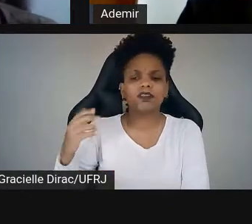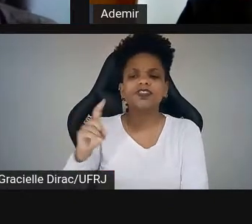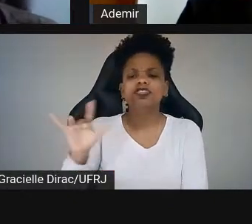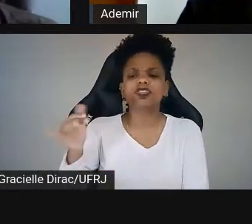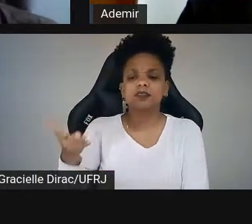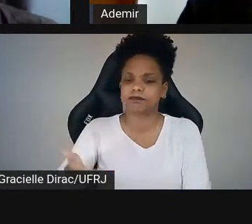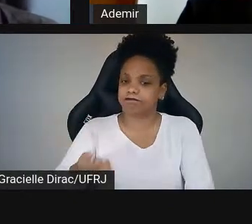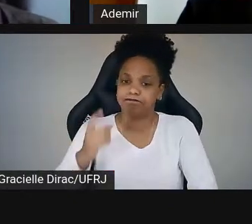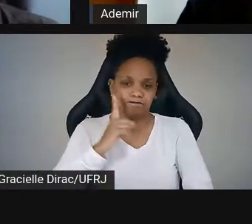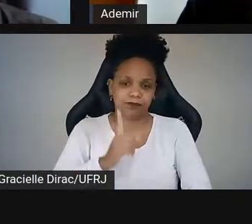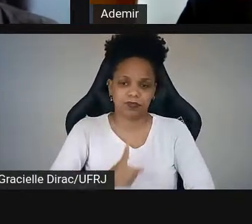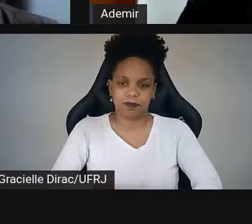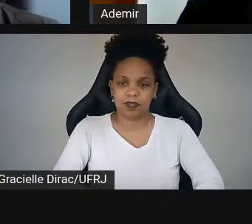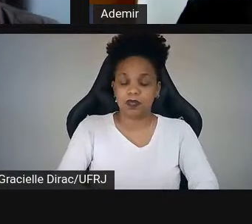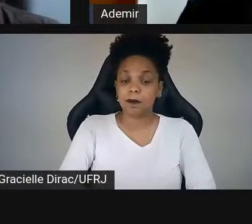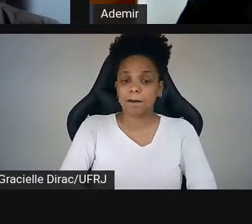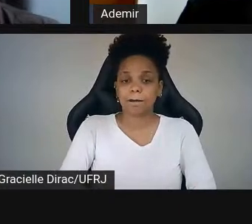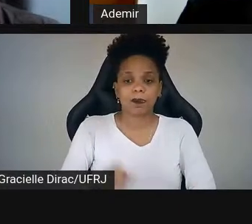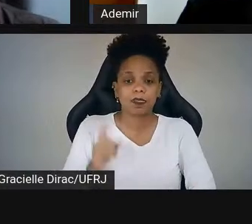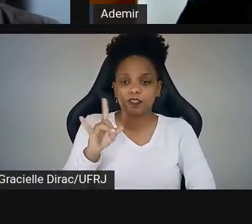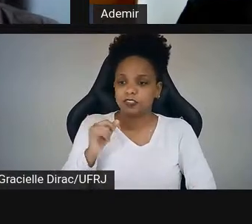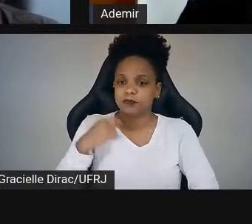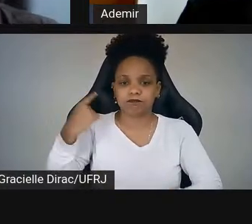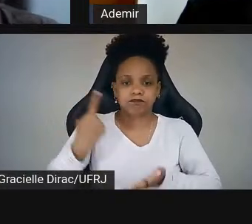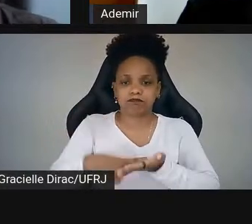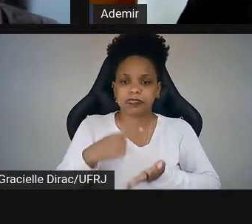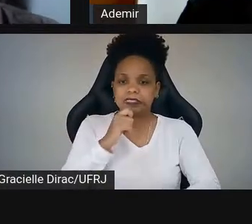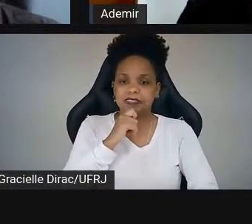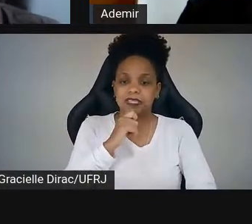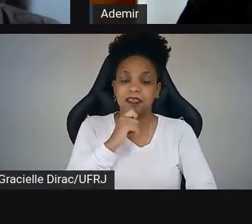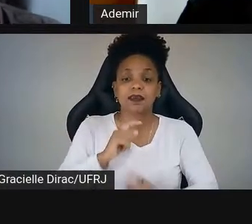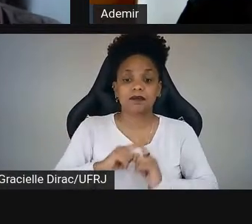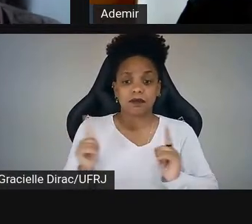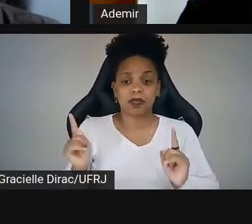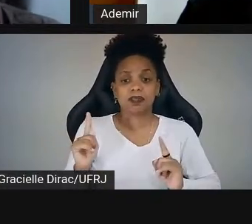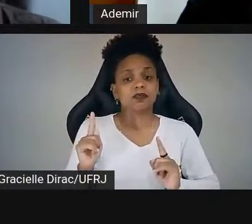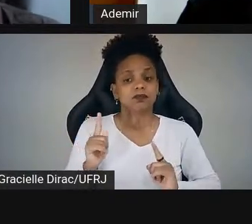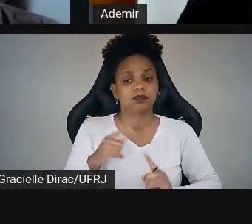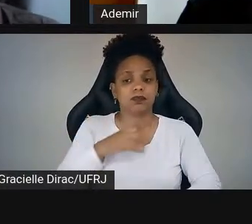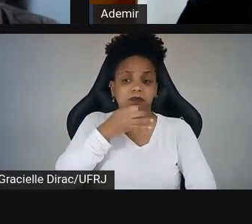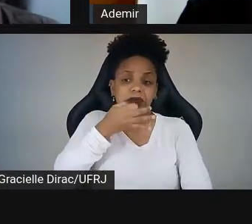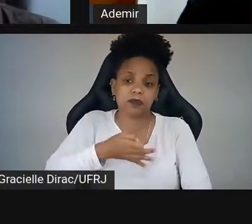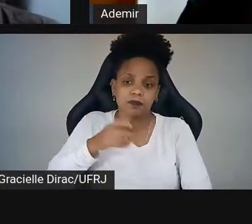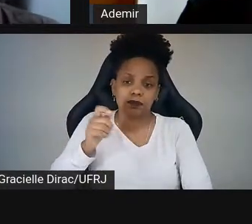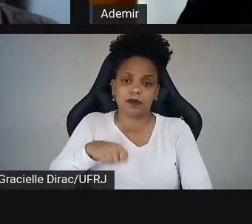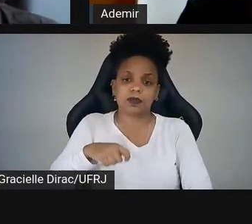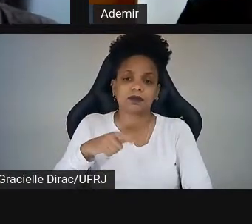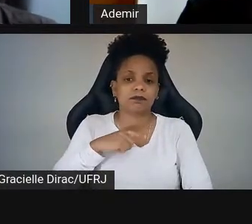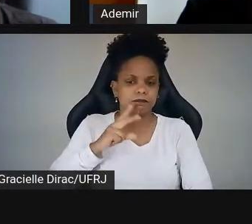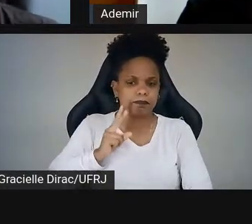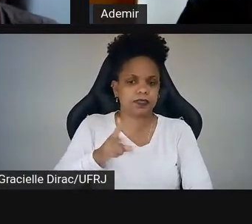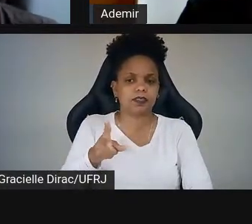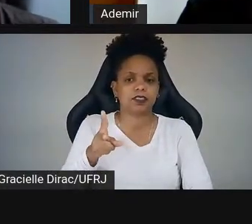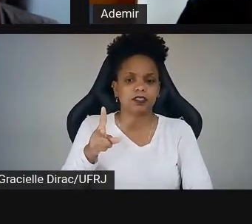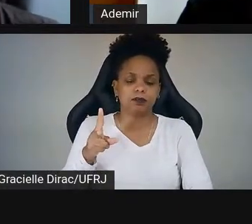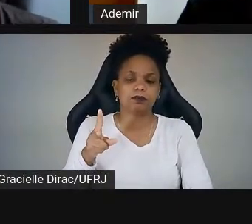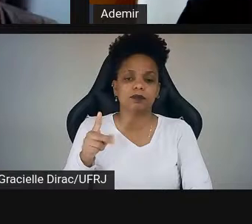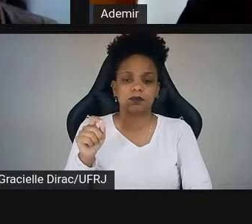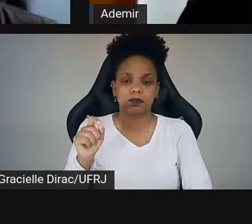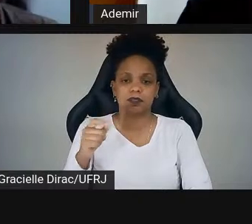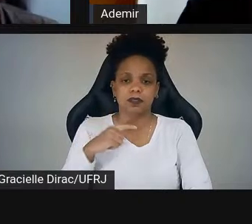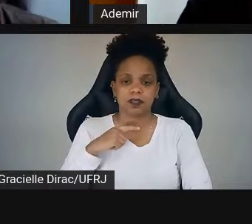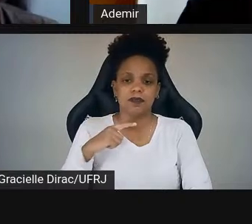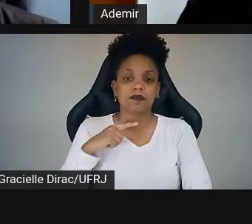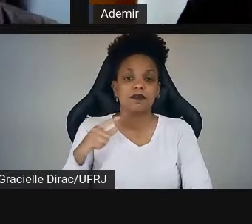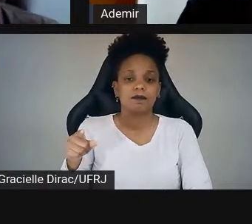Exatamente isso, Júlia. A gente não tem ainda uma data definida do CEPLA, mas muito provavelmente ele deve seguir o mesmo que as últimas